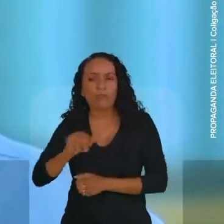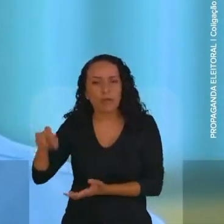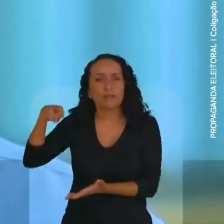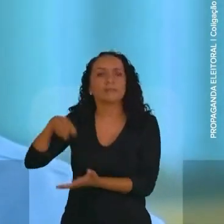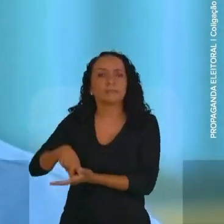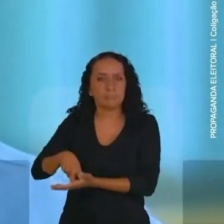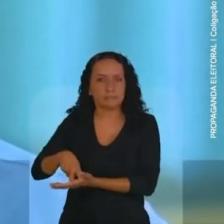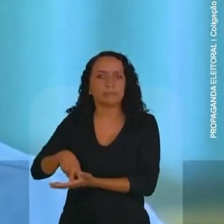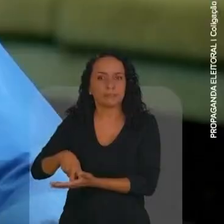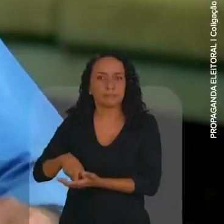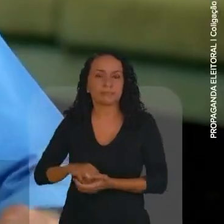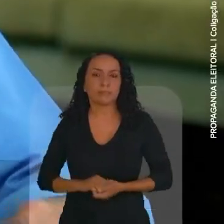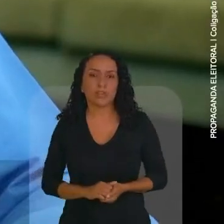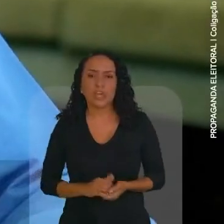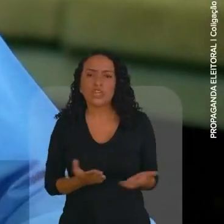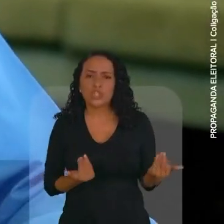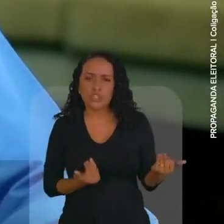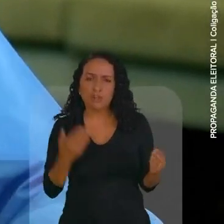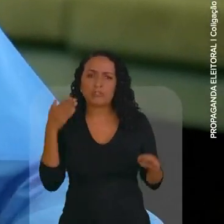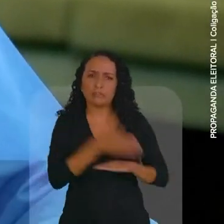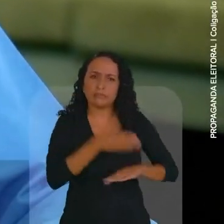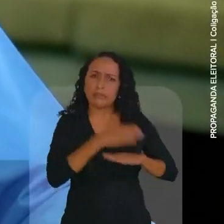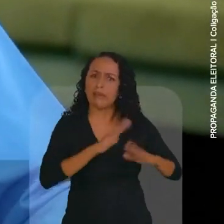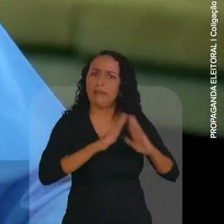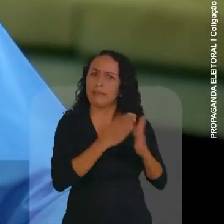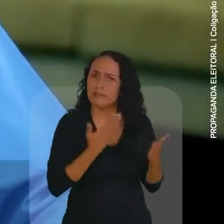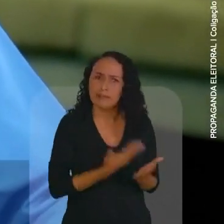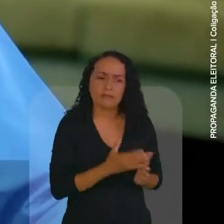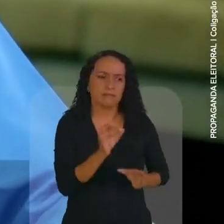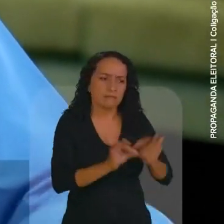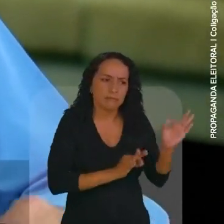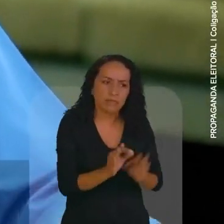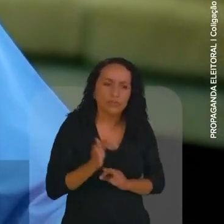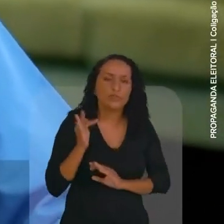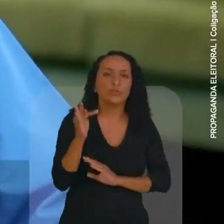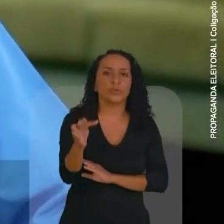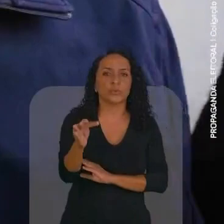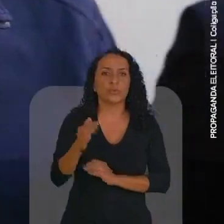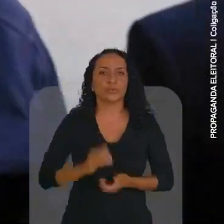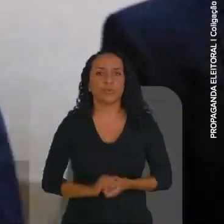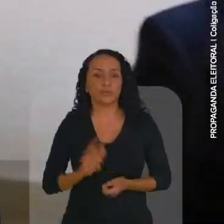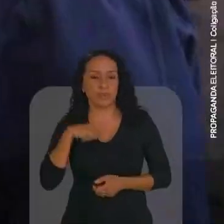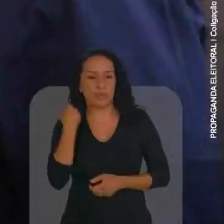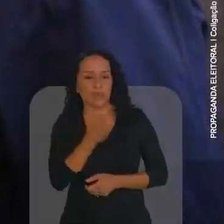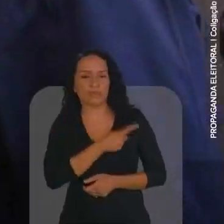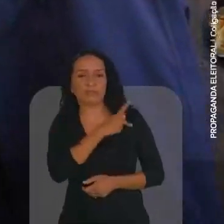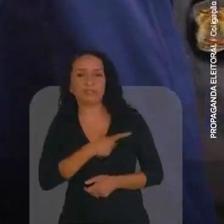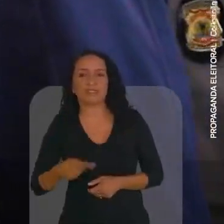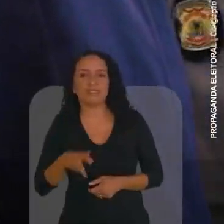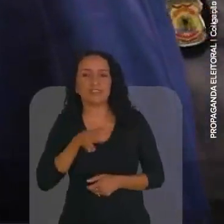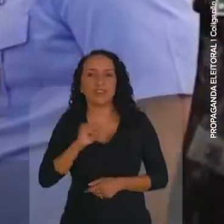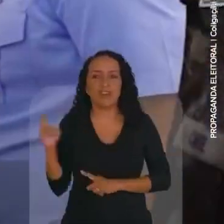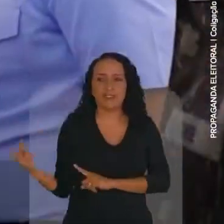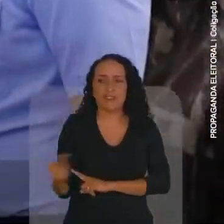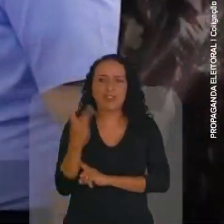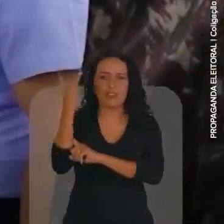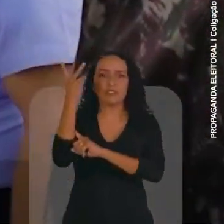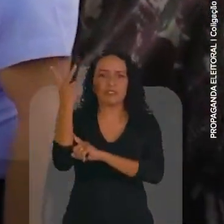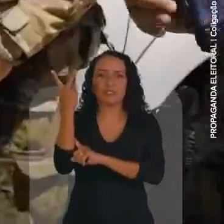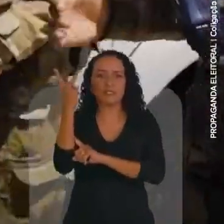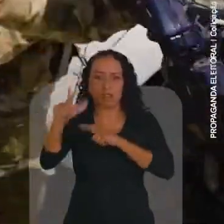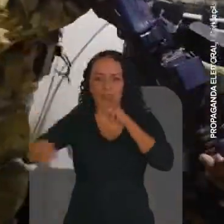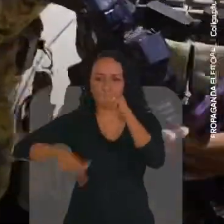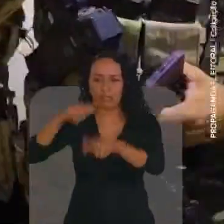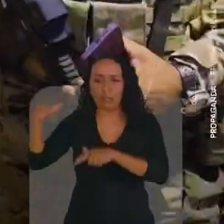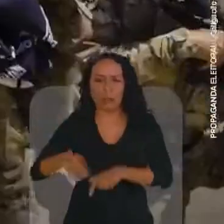pagarão pelos seus atos. Lugar de jovem é na escola, se preparando para o futuro. Nosso presidente vai valorizar a carreira